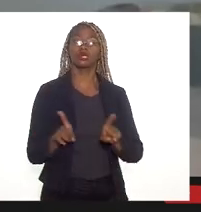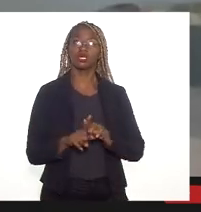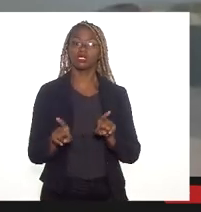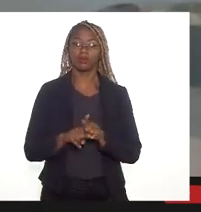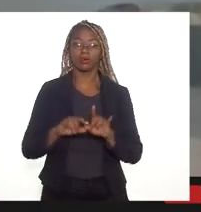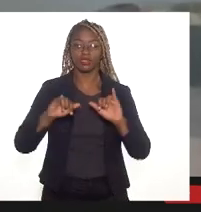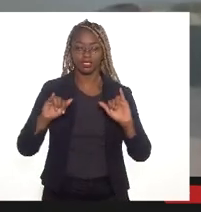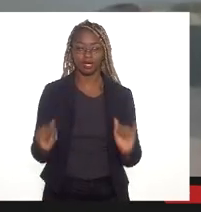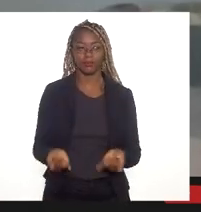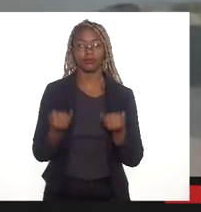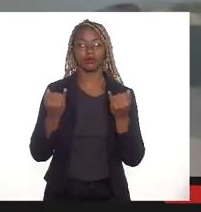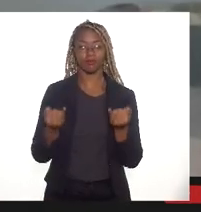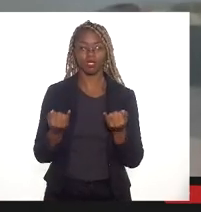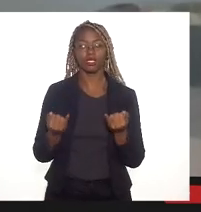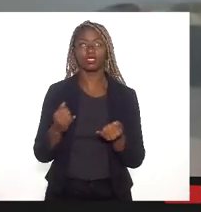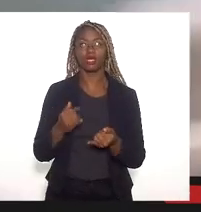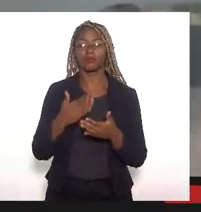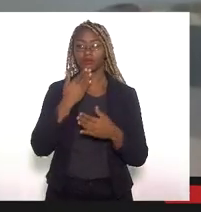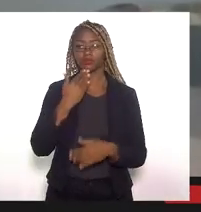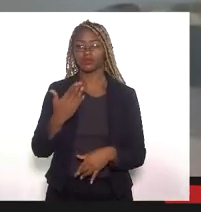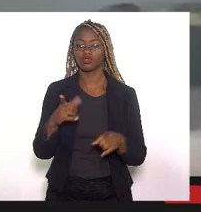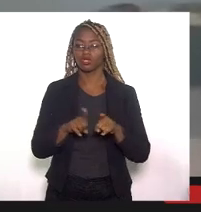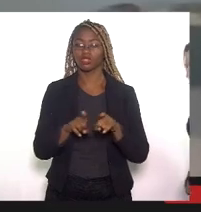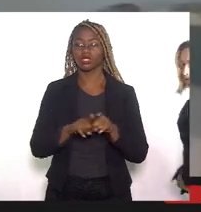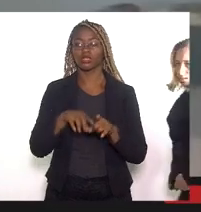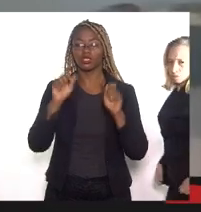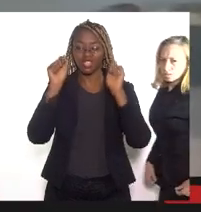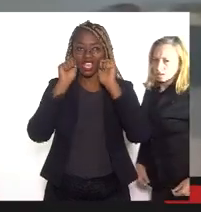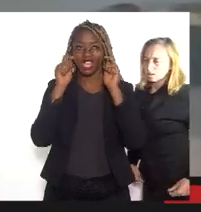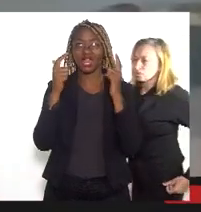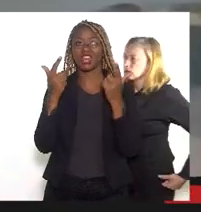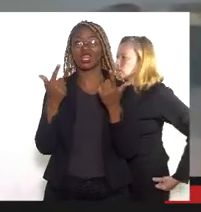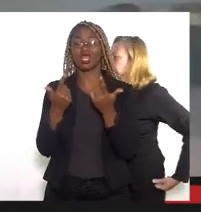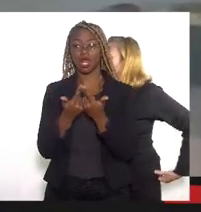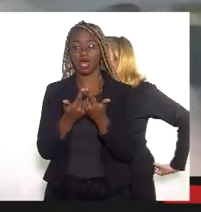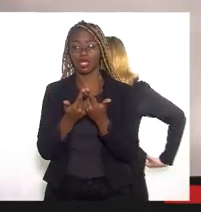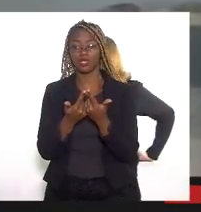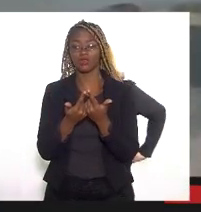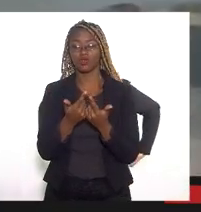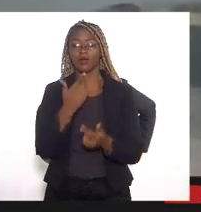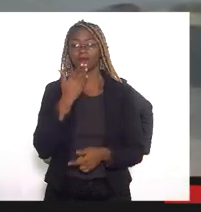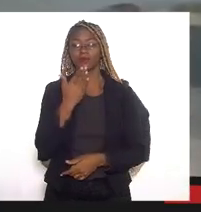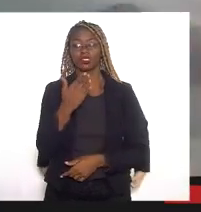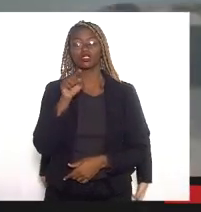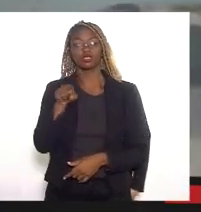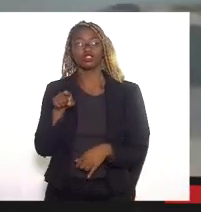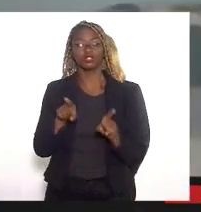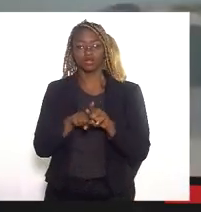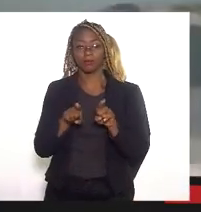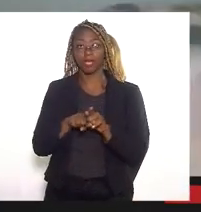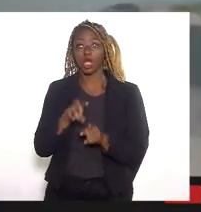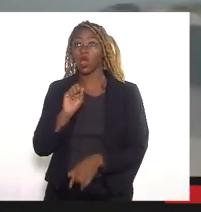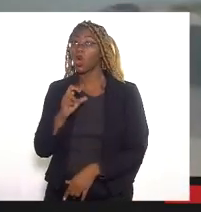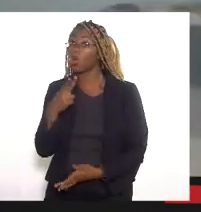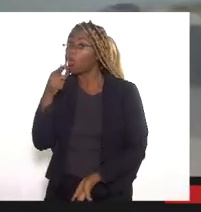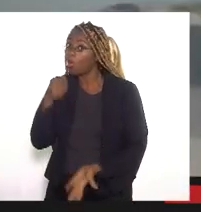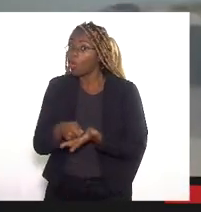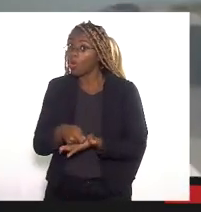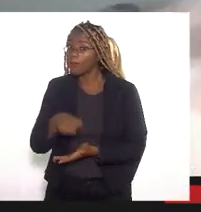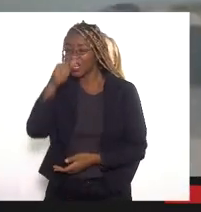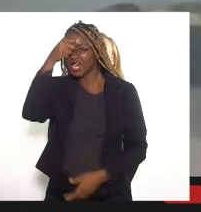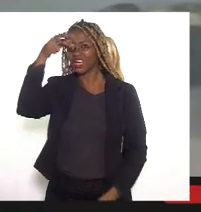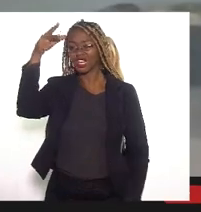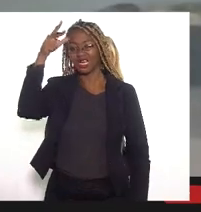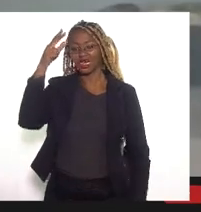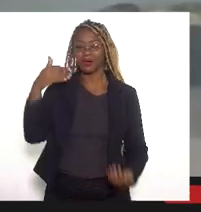aproveitar e solicitar que a Alerj solicite ou intime a prefeitura